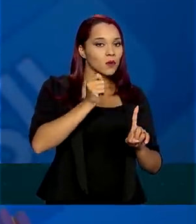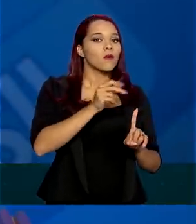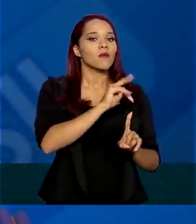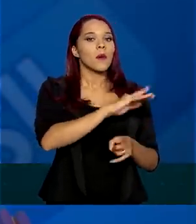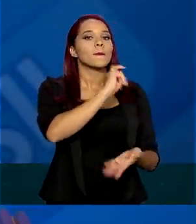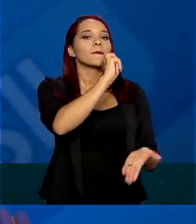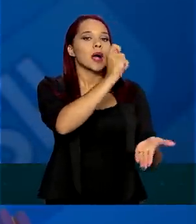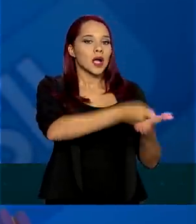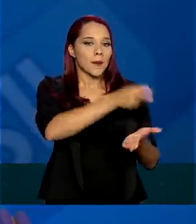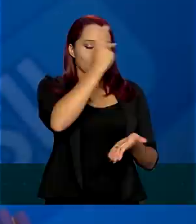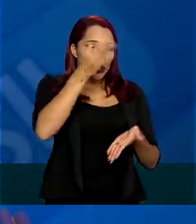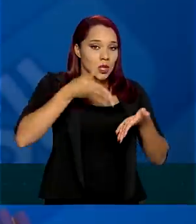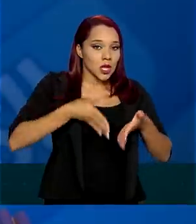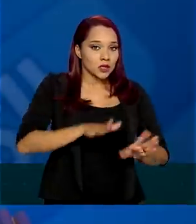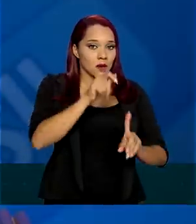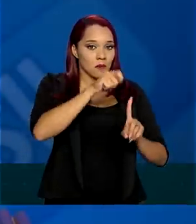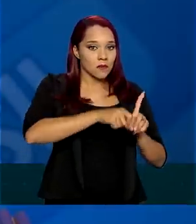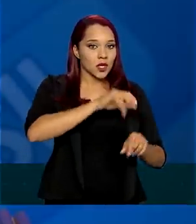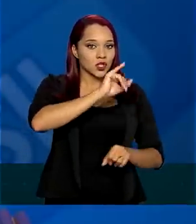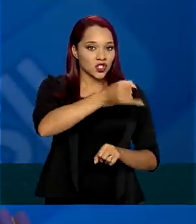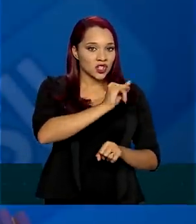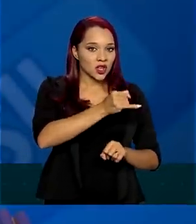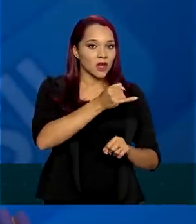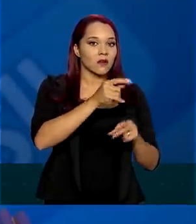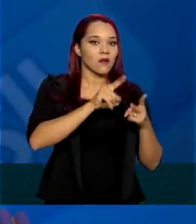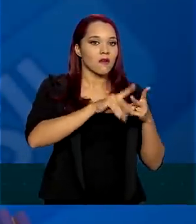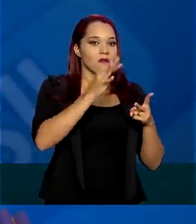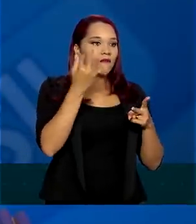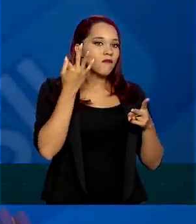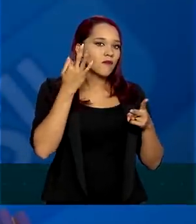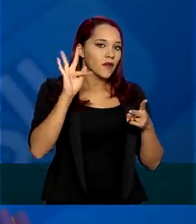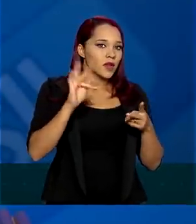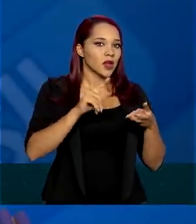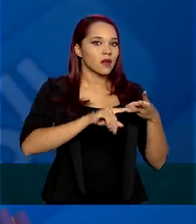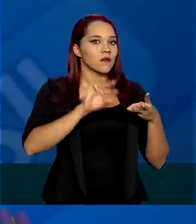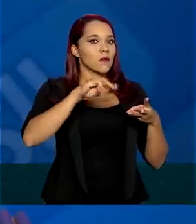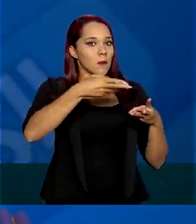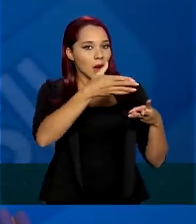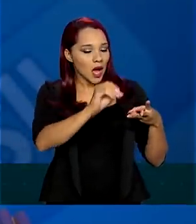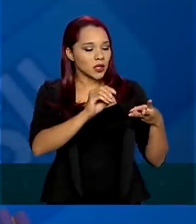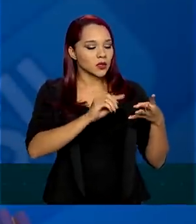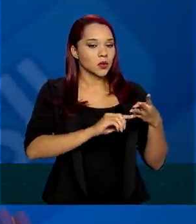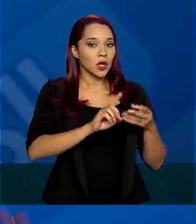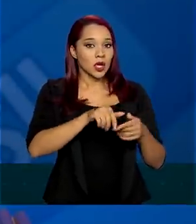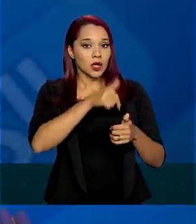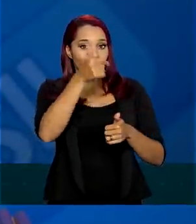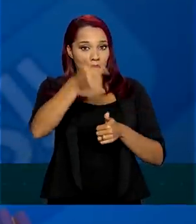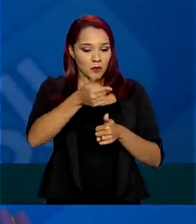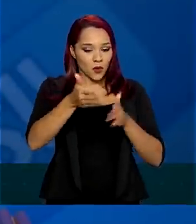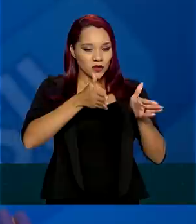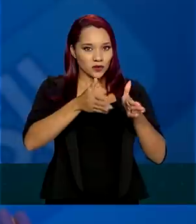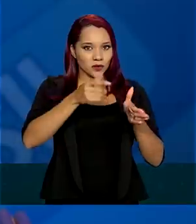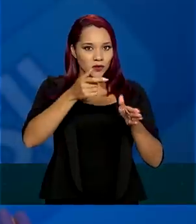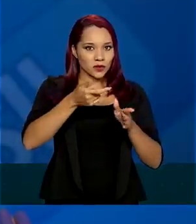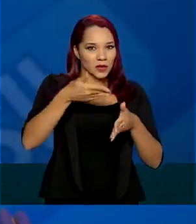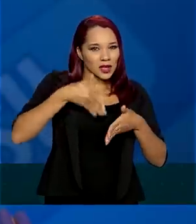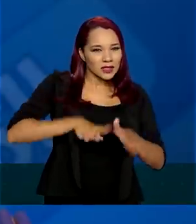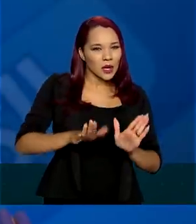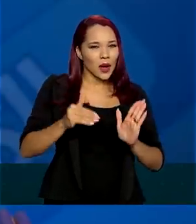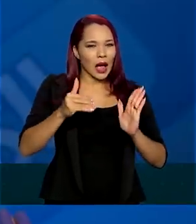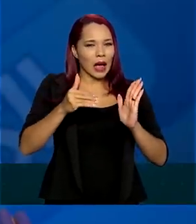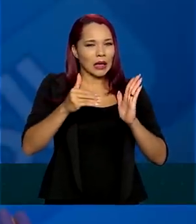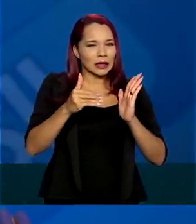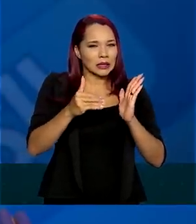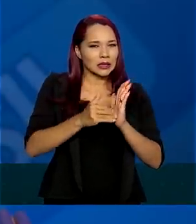pagar os nascidos em janeiro, fevereiro e março. No dia 28 de abril, os nascidos em abril, maio e junho. No dia 29,